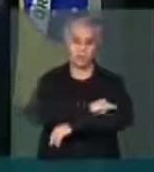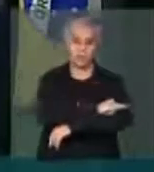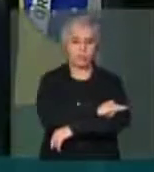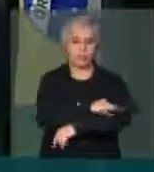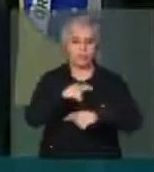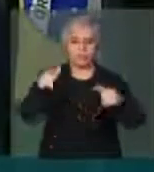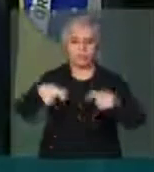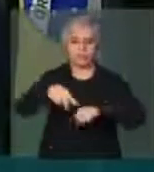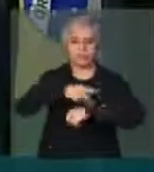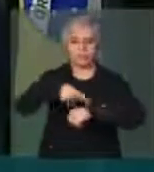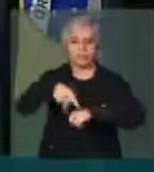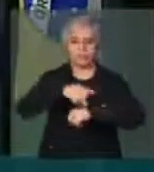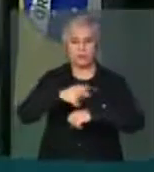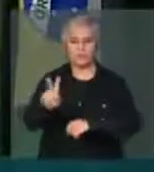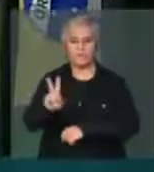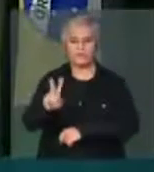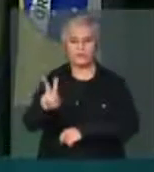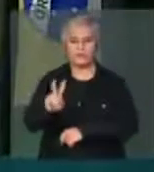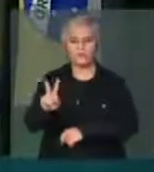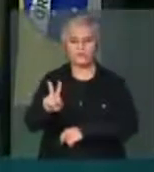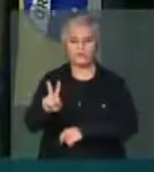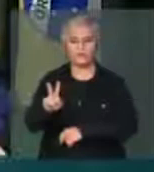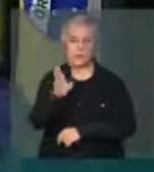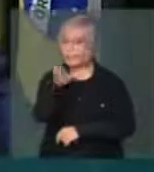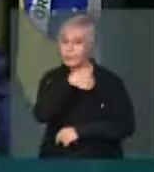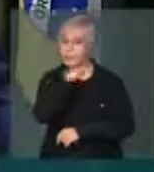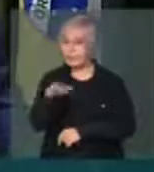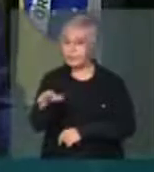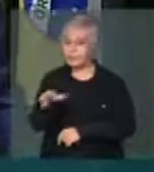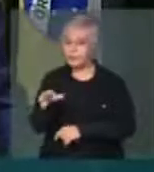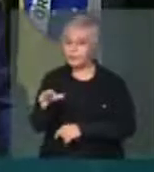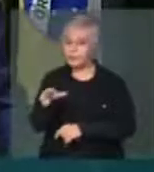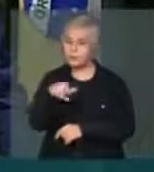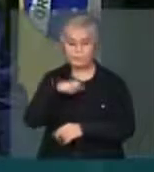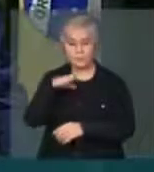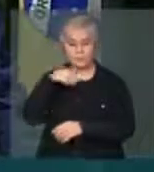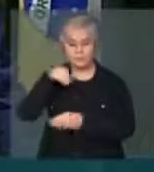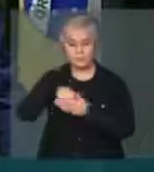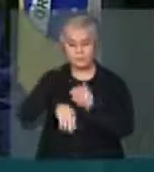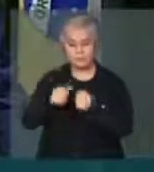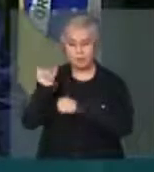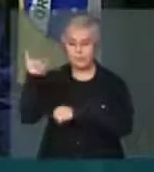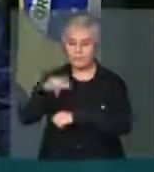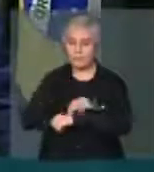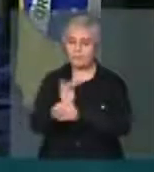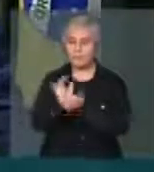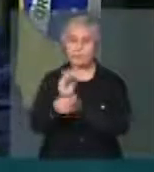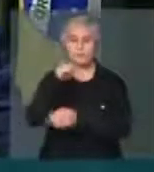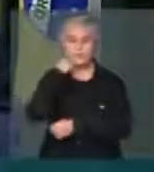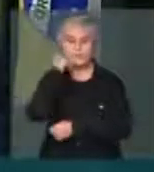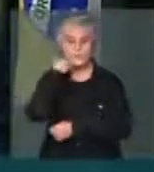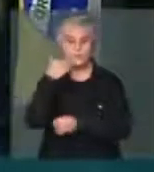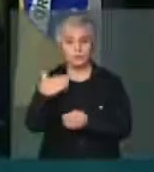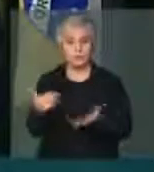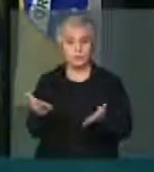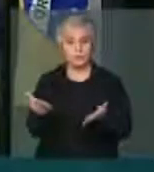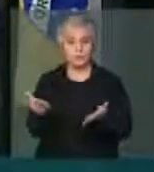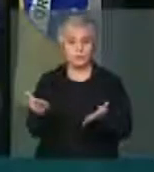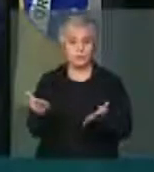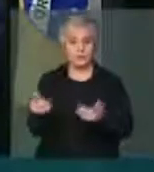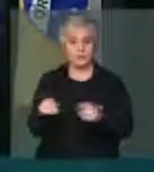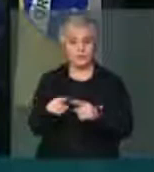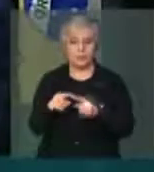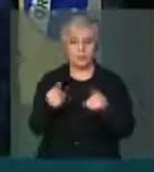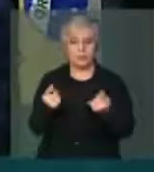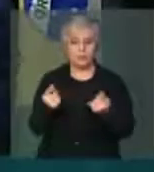venuselano com os senadores da República. Mas, nós não ouvimos nenhuma